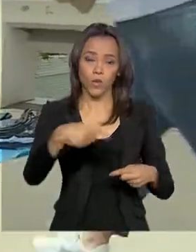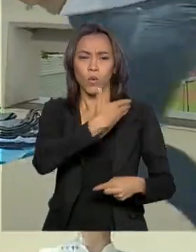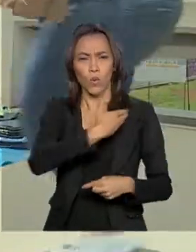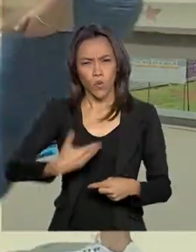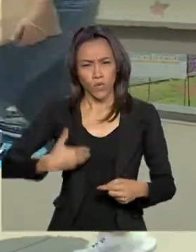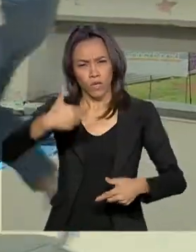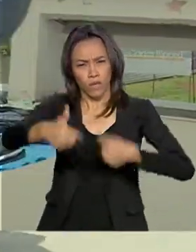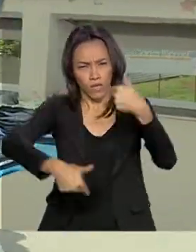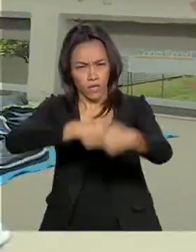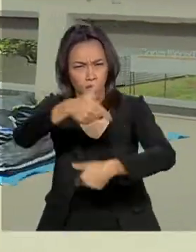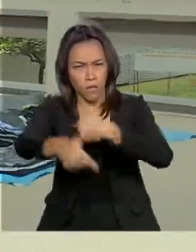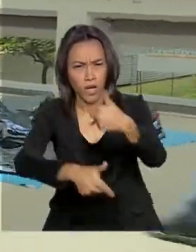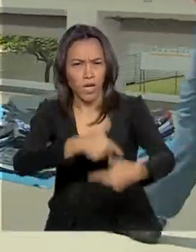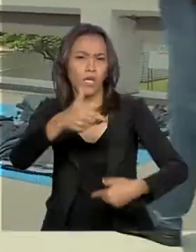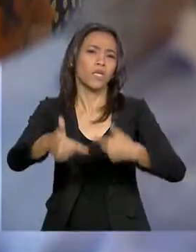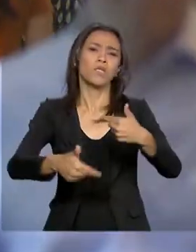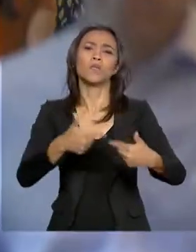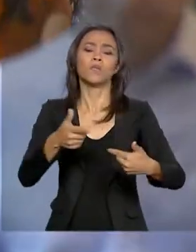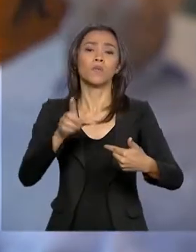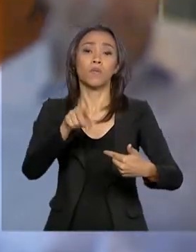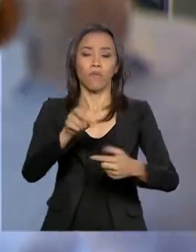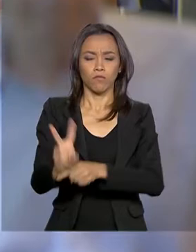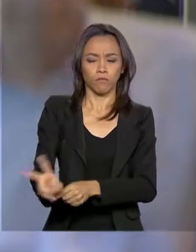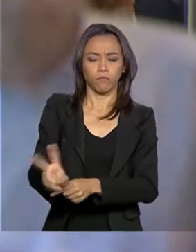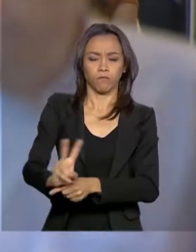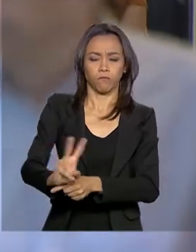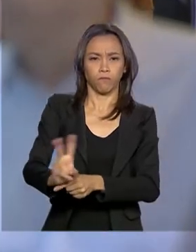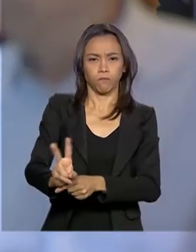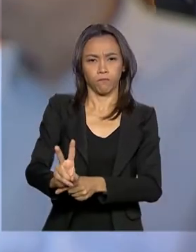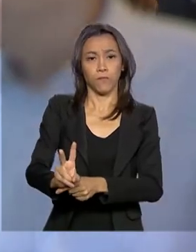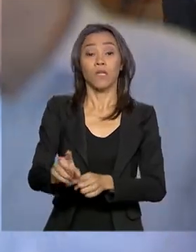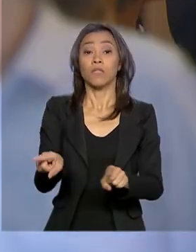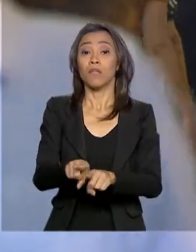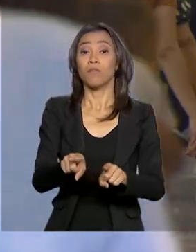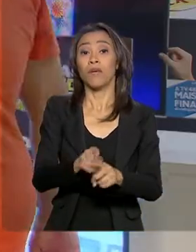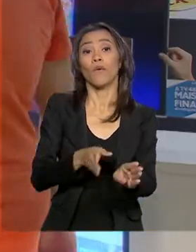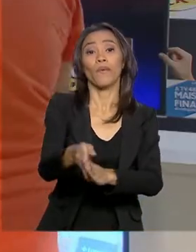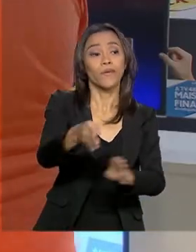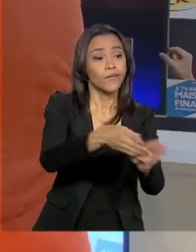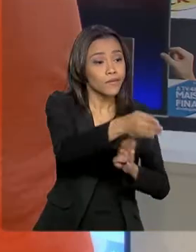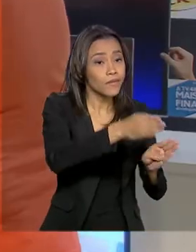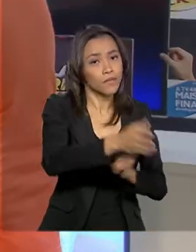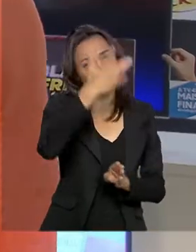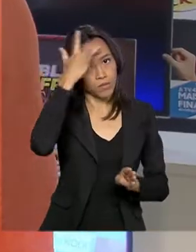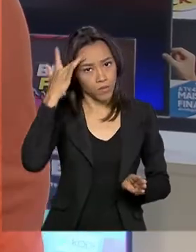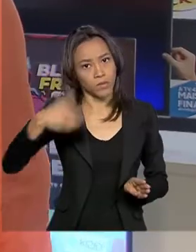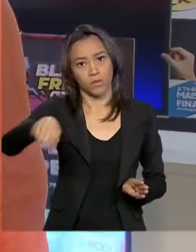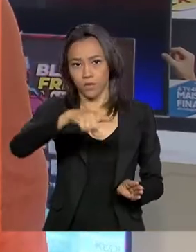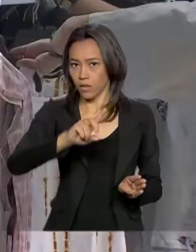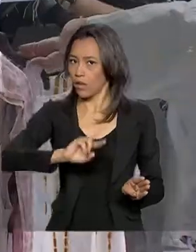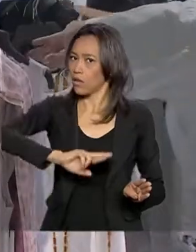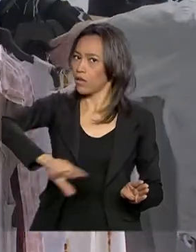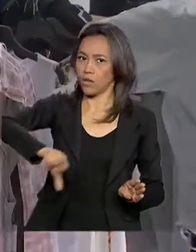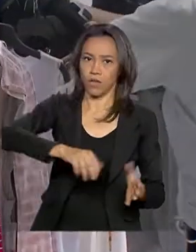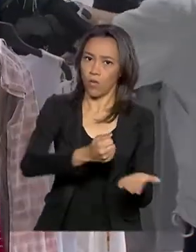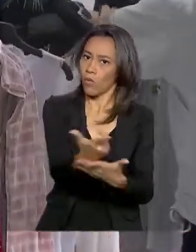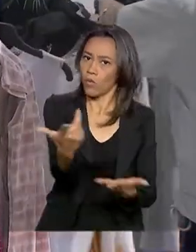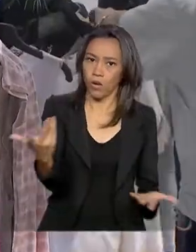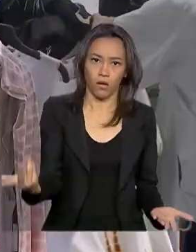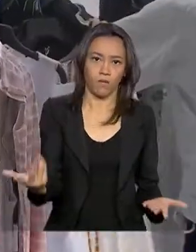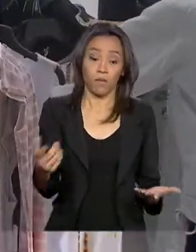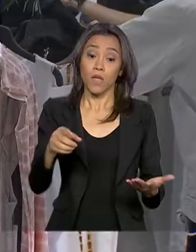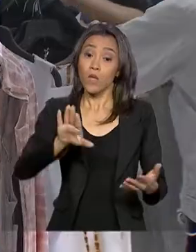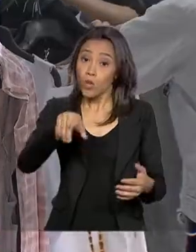não só na repressão à pirataria, mas, principalmente, na educação dos consumidores. Por isso, na hora de